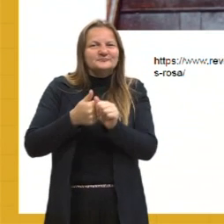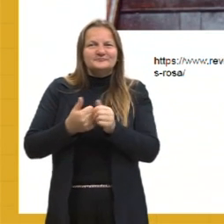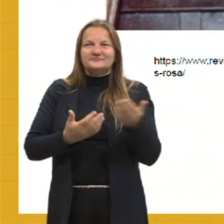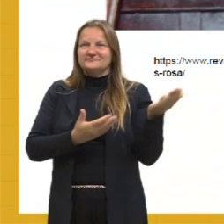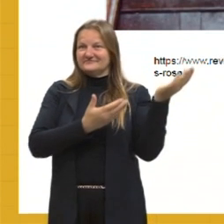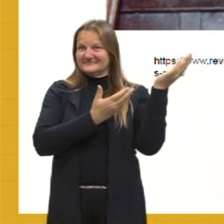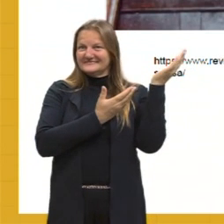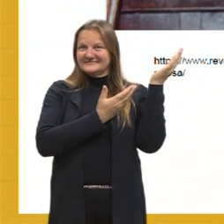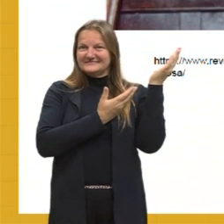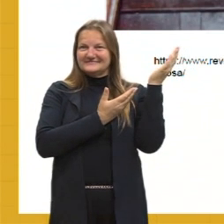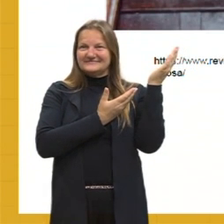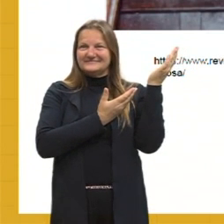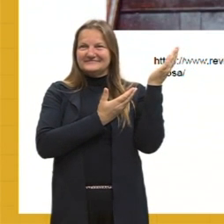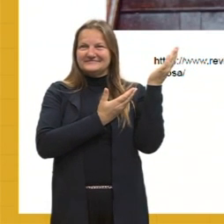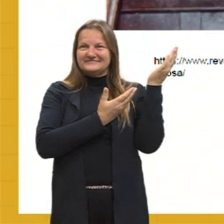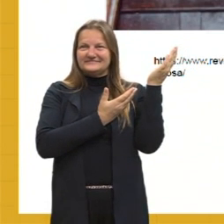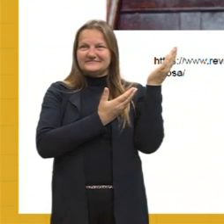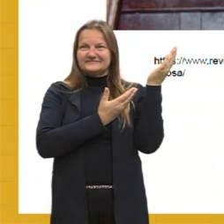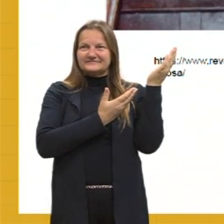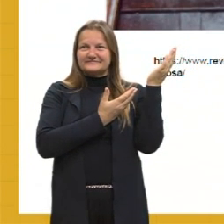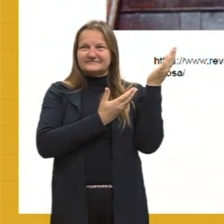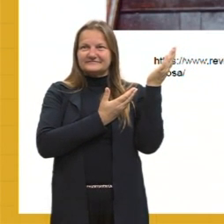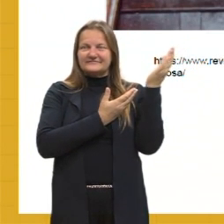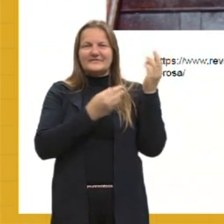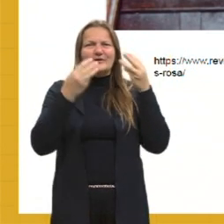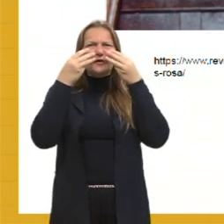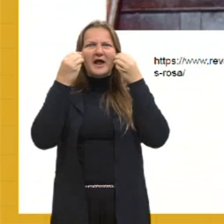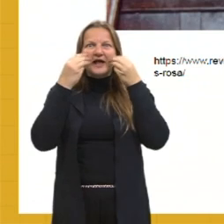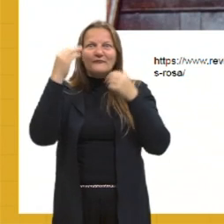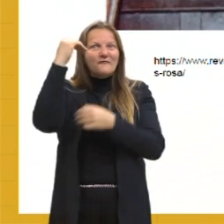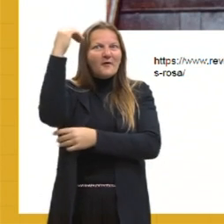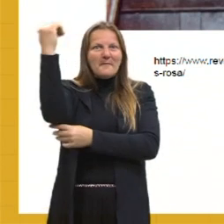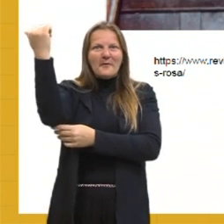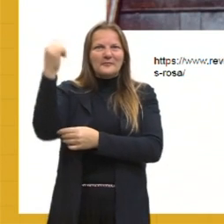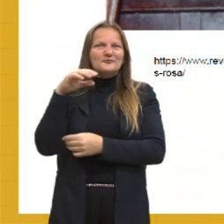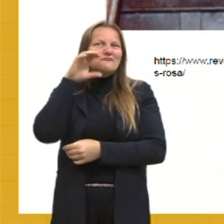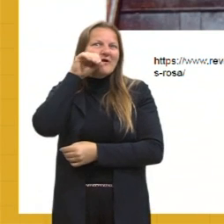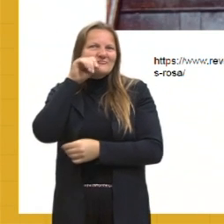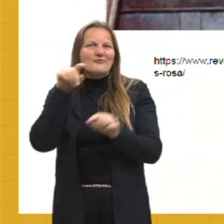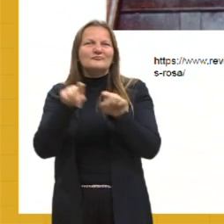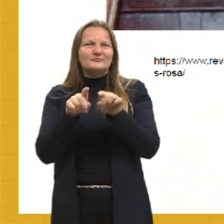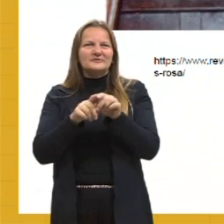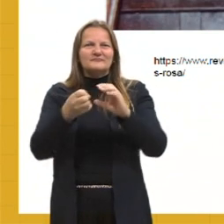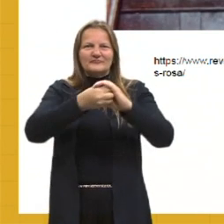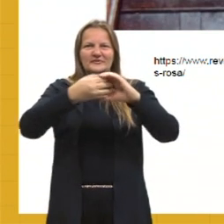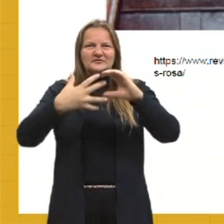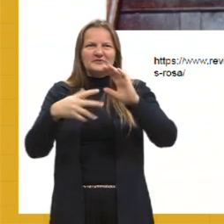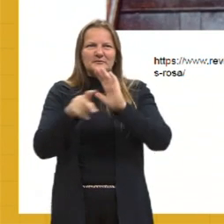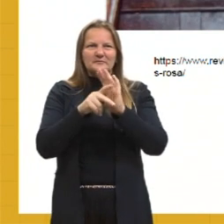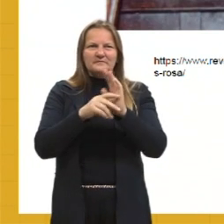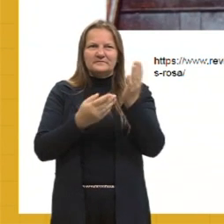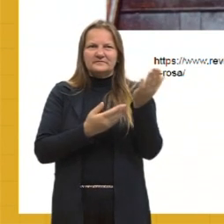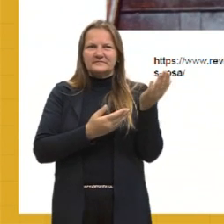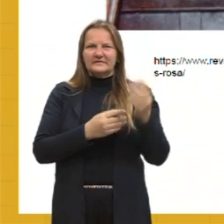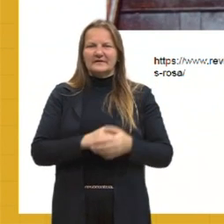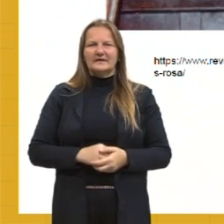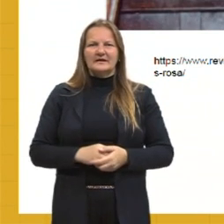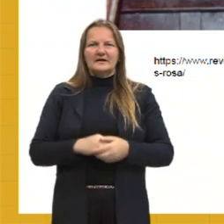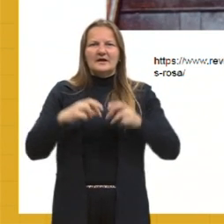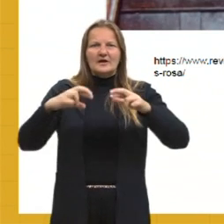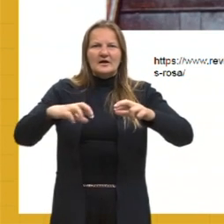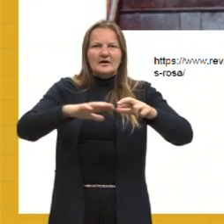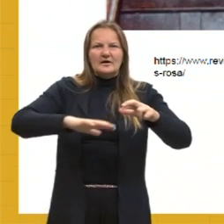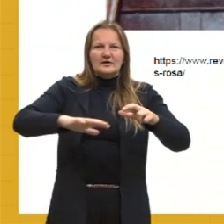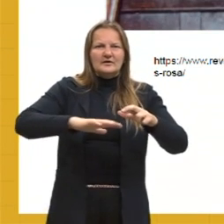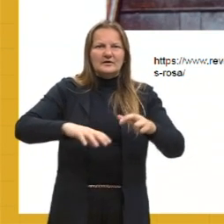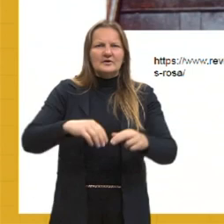ali o João Guimarães Rosa, seus gatinhos, seu cachorrinho e características, então, que a gente tem dessa obra. Nós temos o regionalismo,